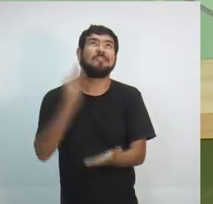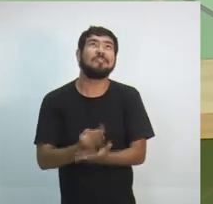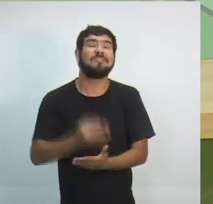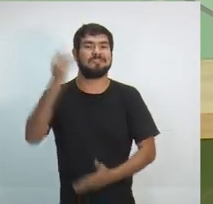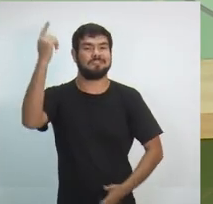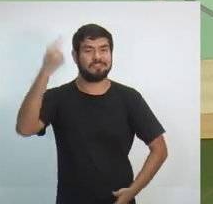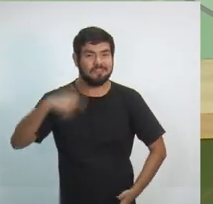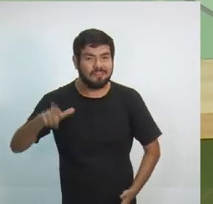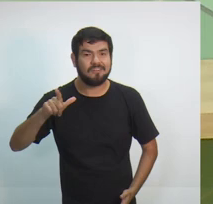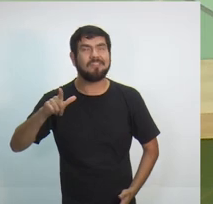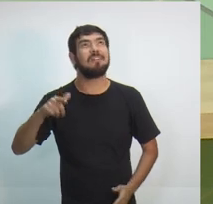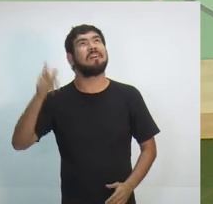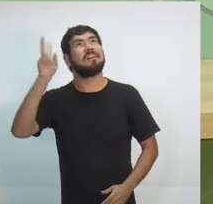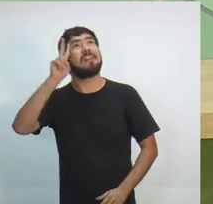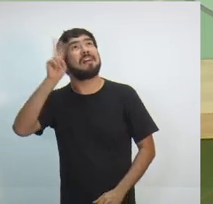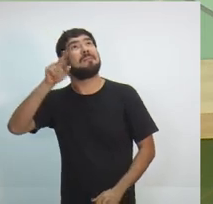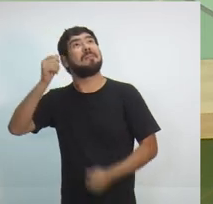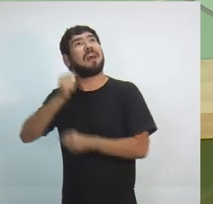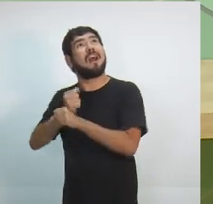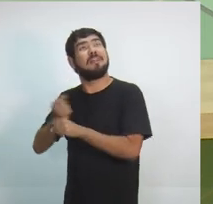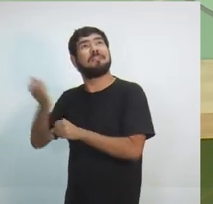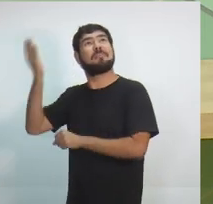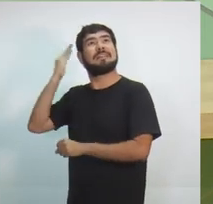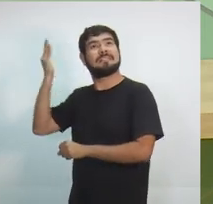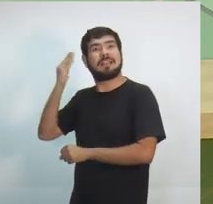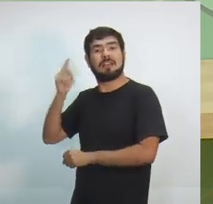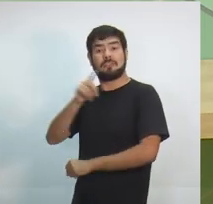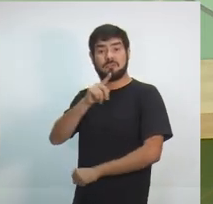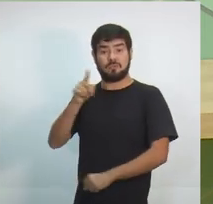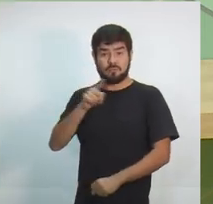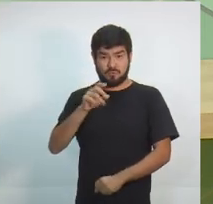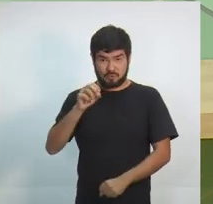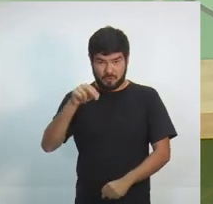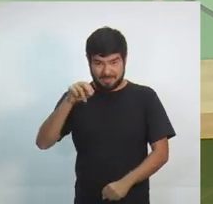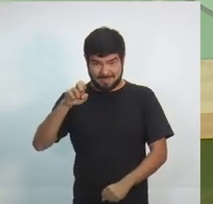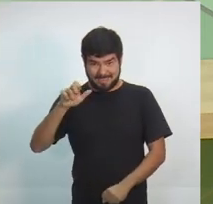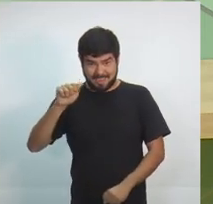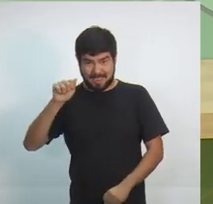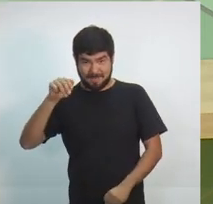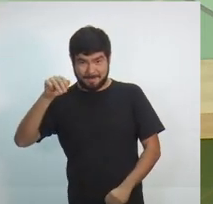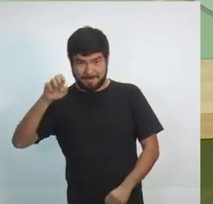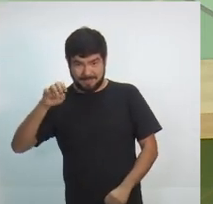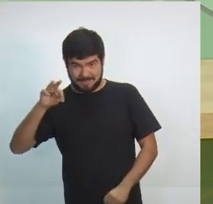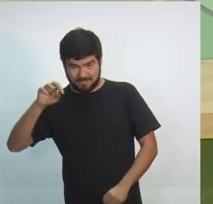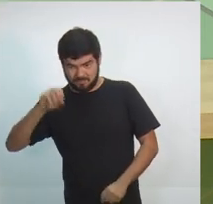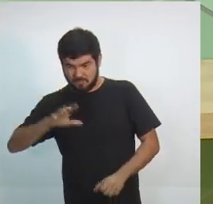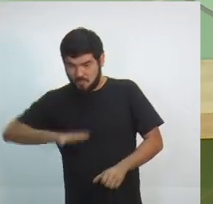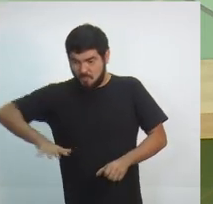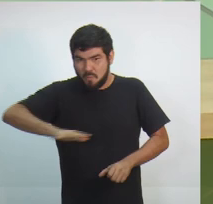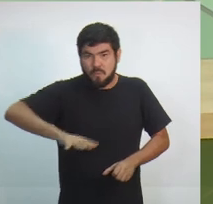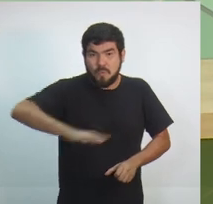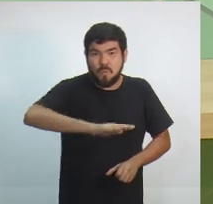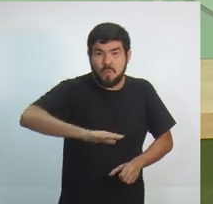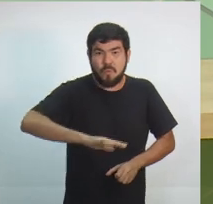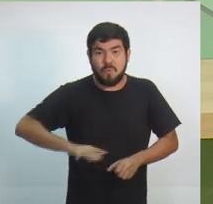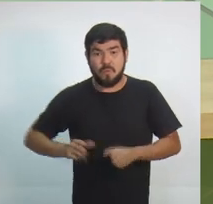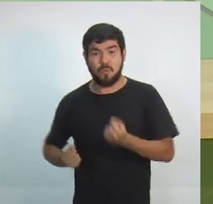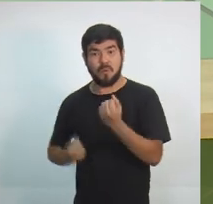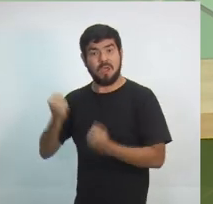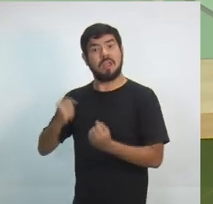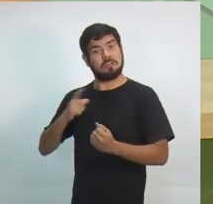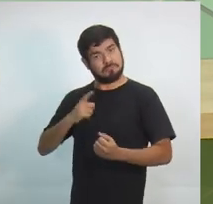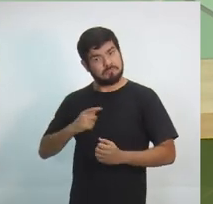eu deixei pronto o ano passado o zoneamento econômico e ecológico para desenvolver o interior com recursos em caixa.